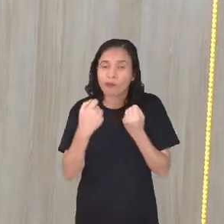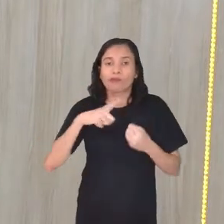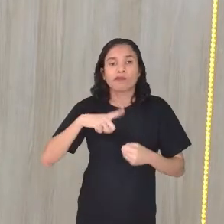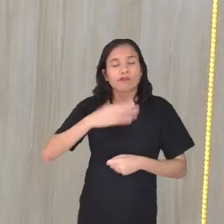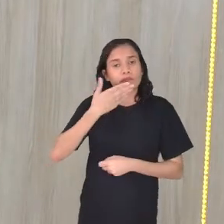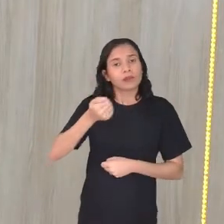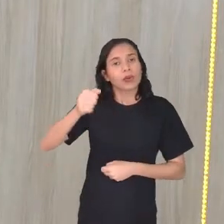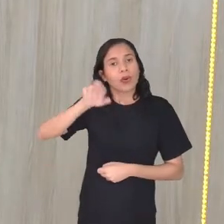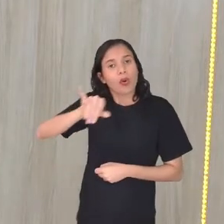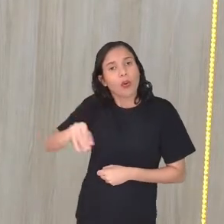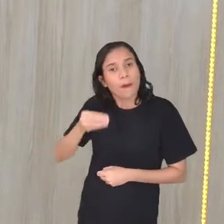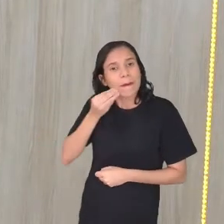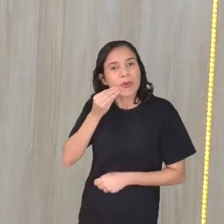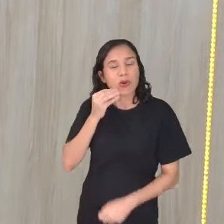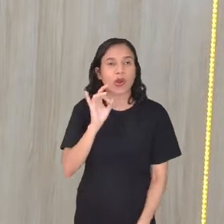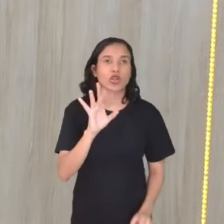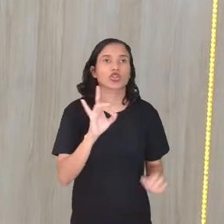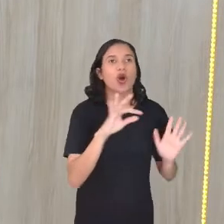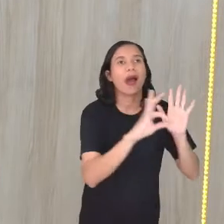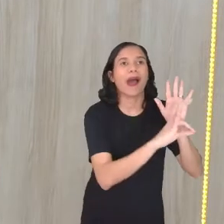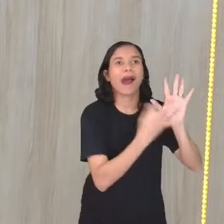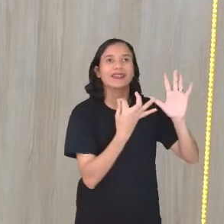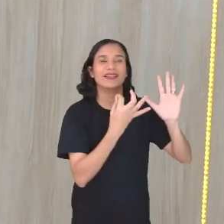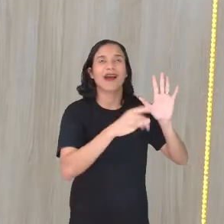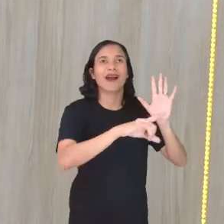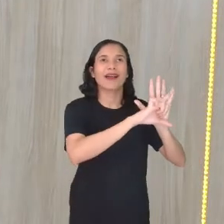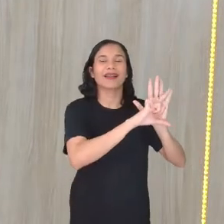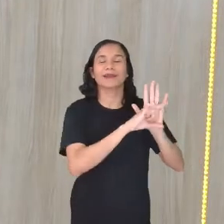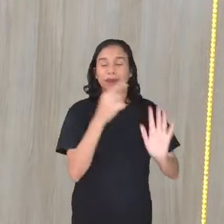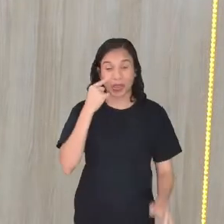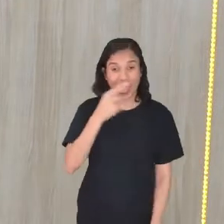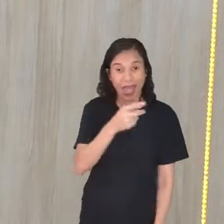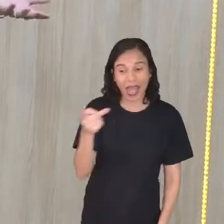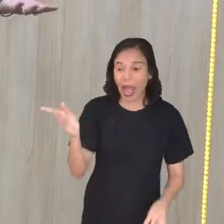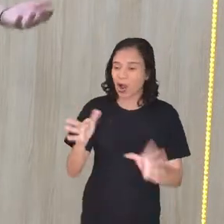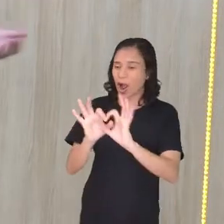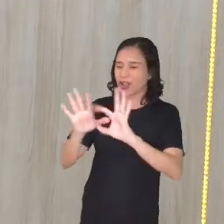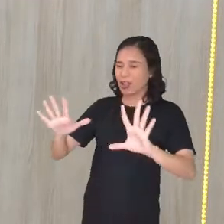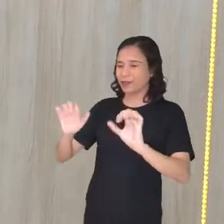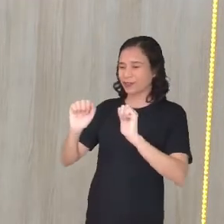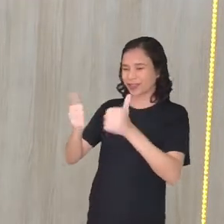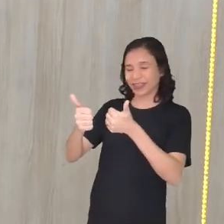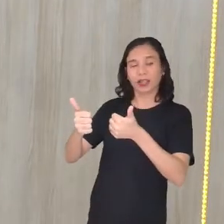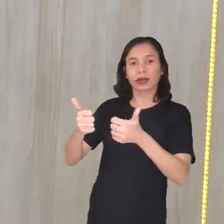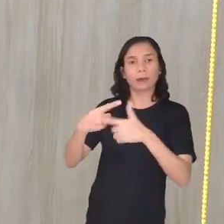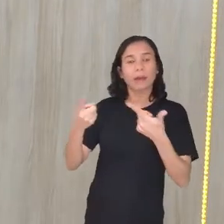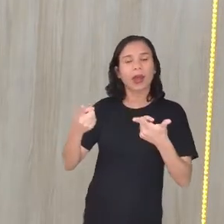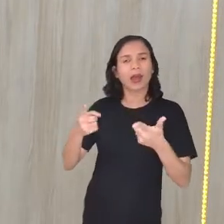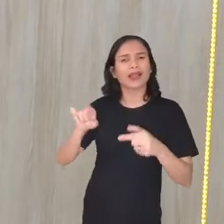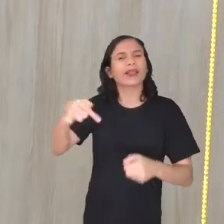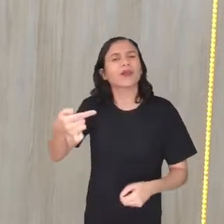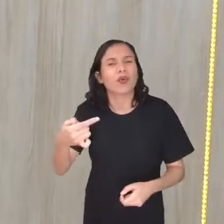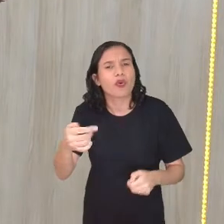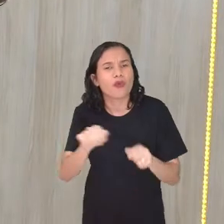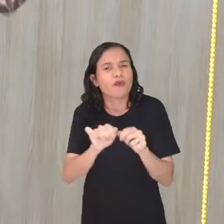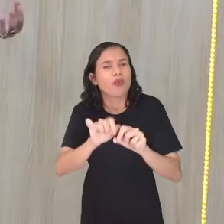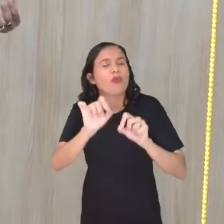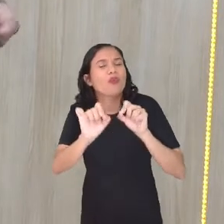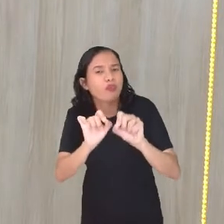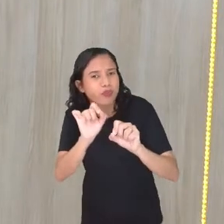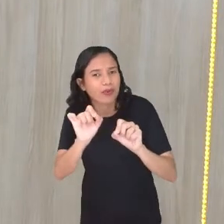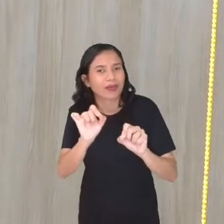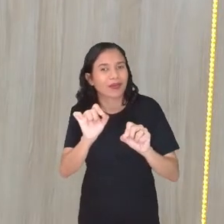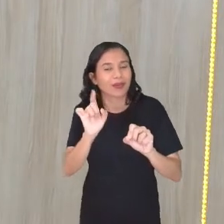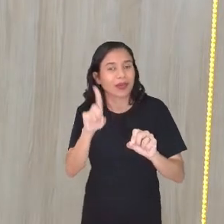acesso. Não era só assinar, né? Tipo, agora vocês são libertos. Mas e aí? Vamos fazer o quê, né?